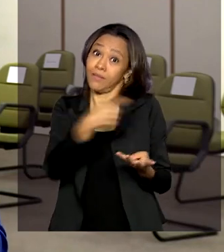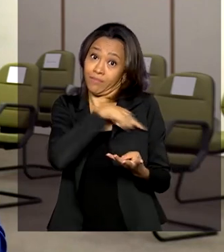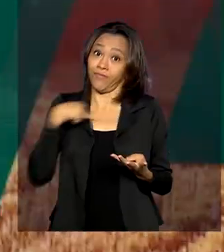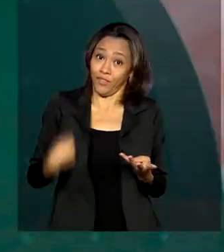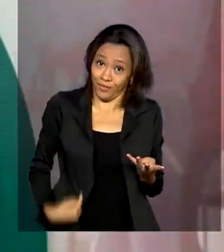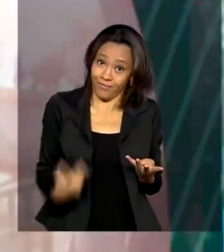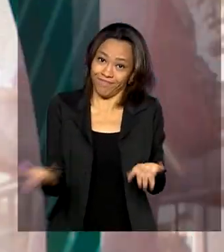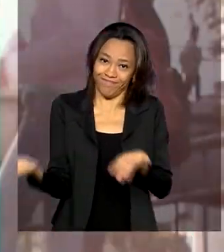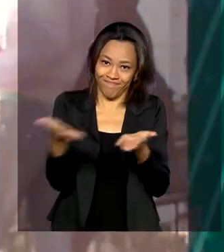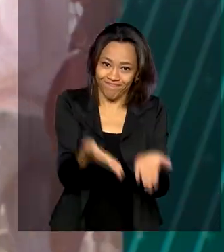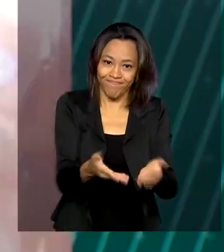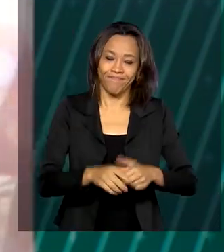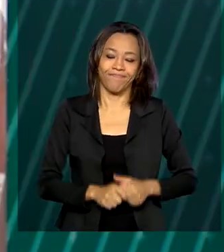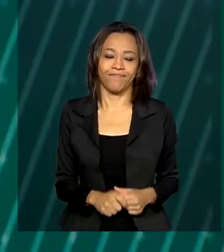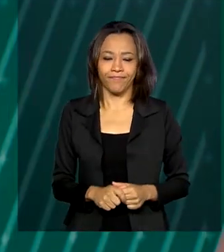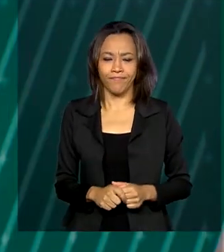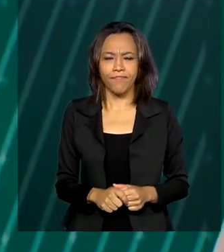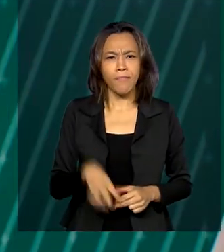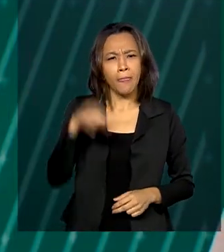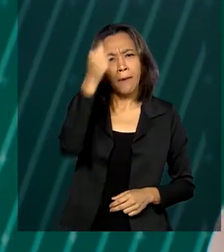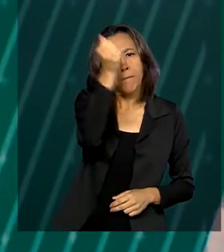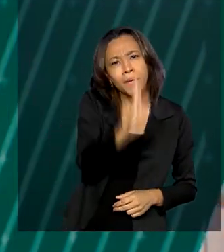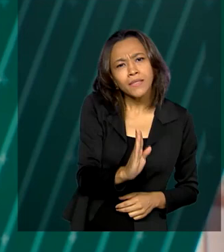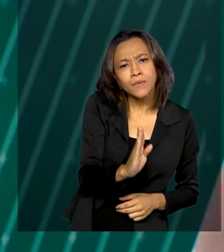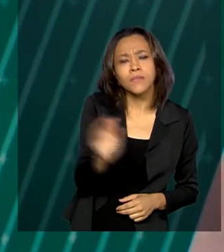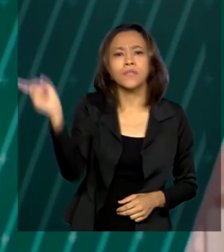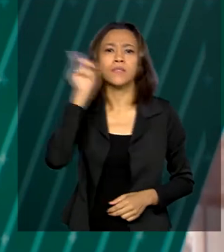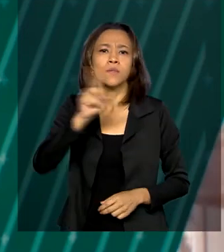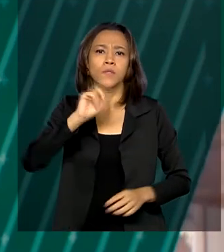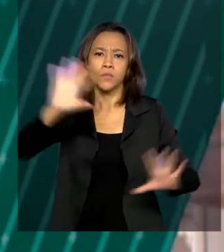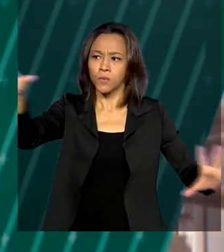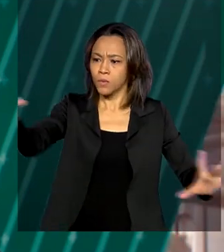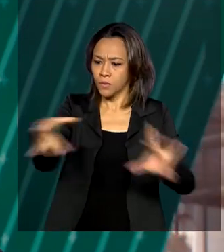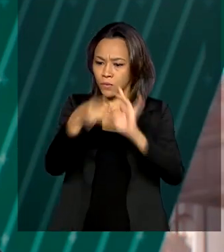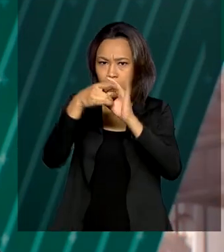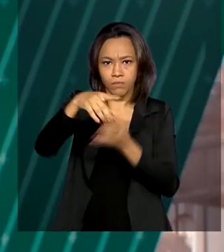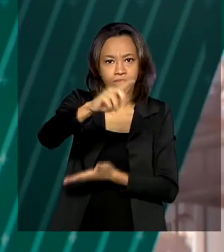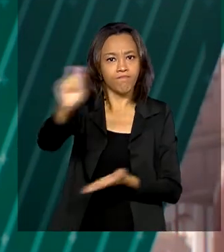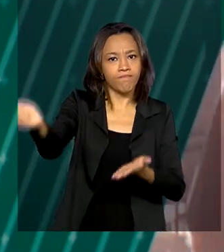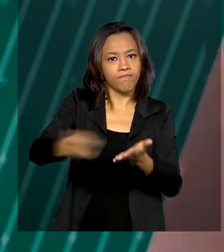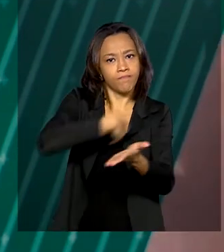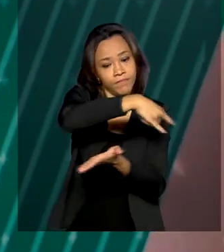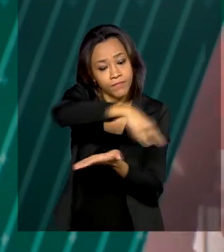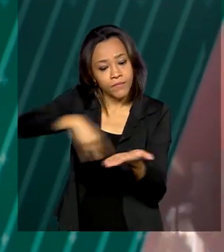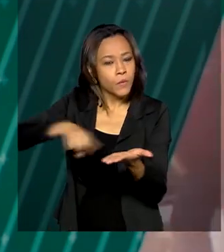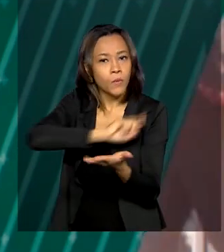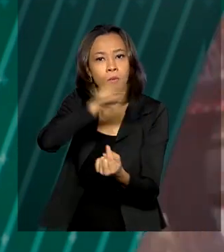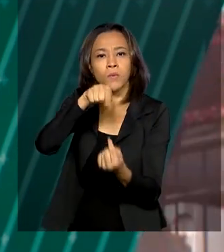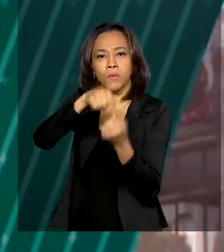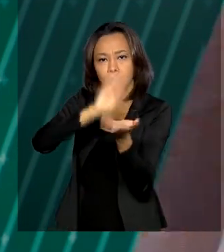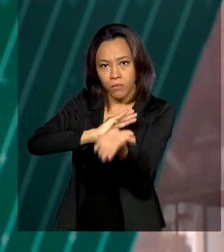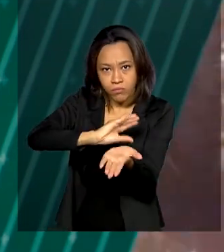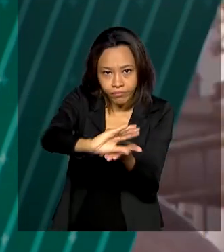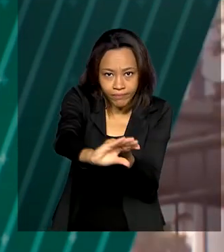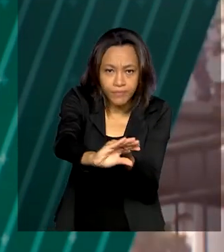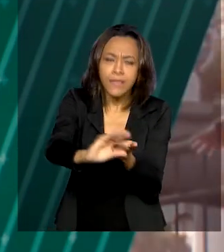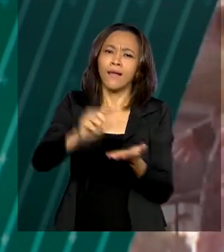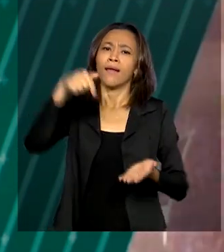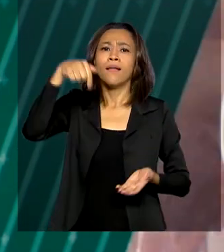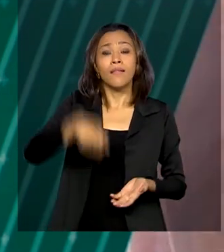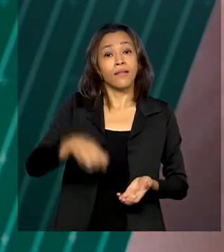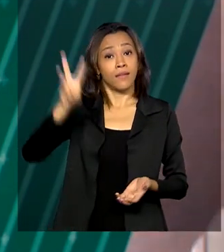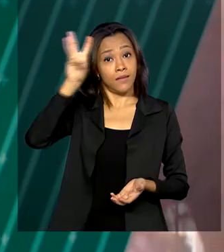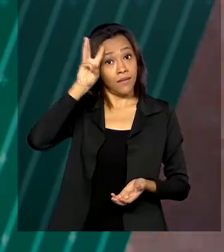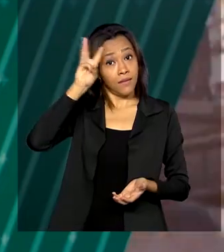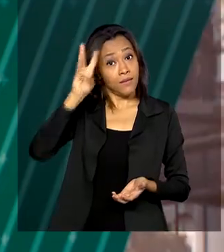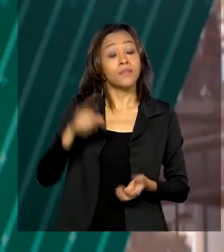estúdio. Brasil e Estados Unidos assinaram novos acordos de investimentos. Nesta terça-feira, uma comitiva